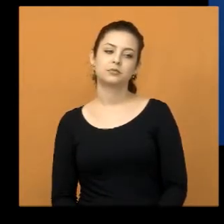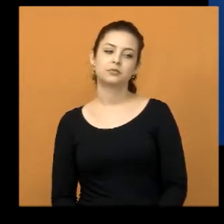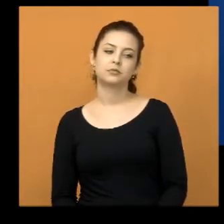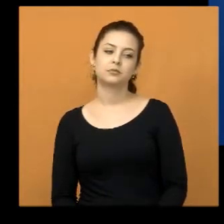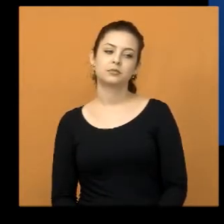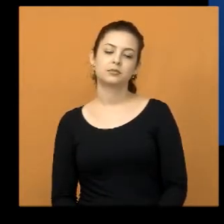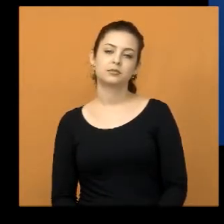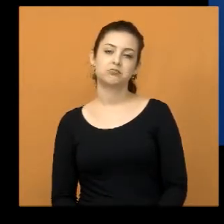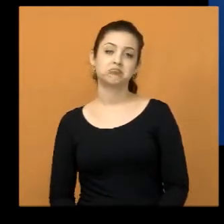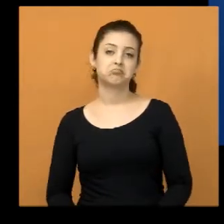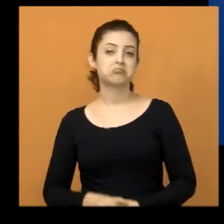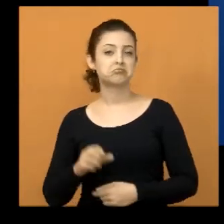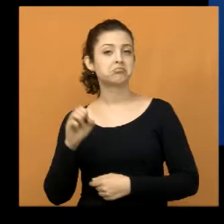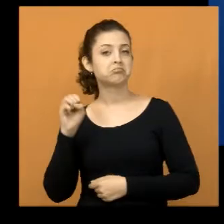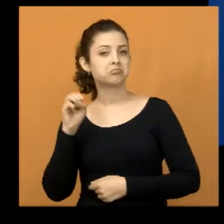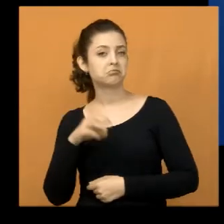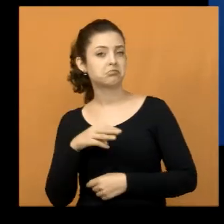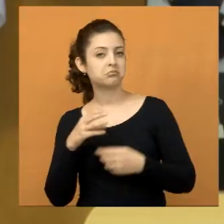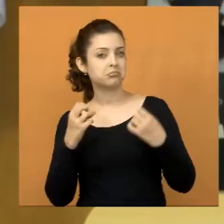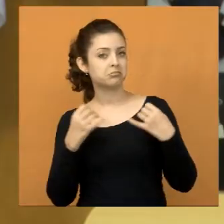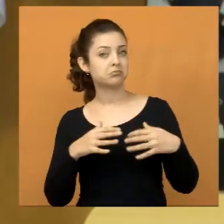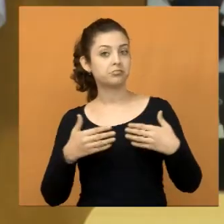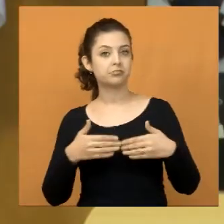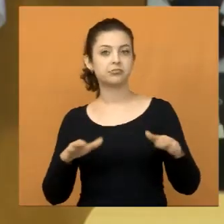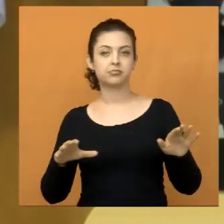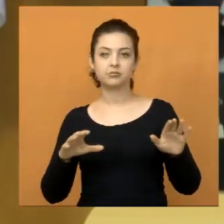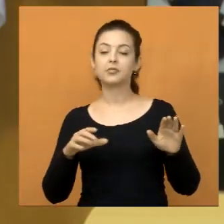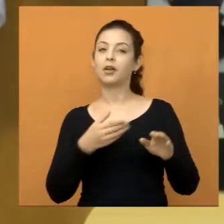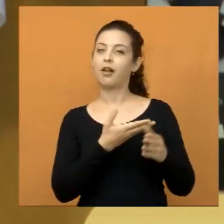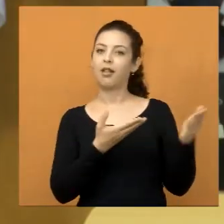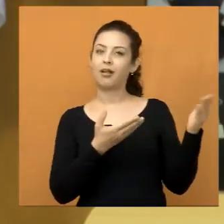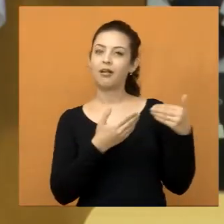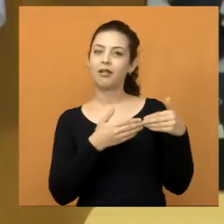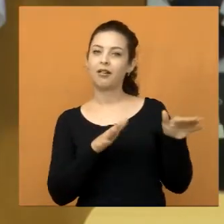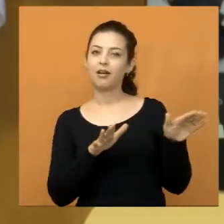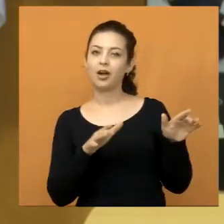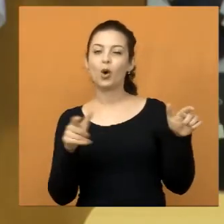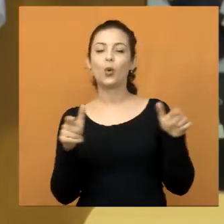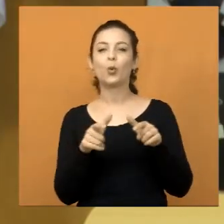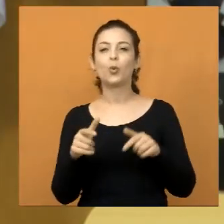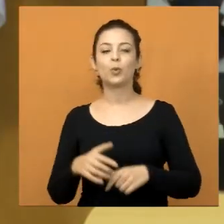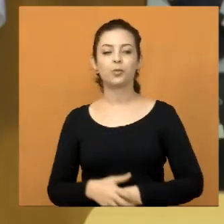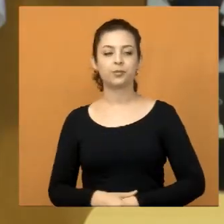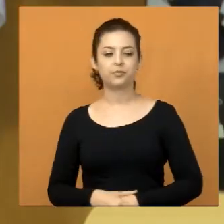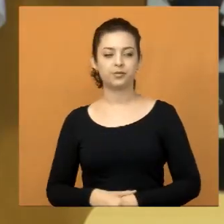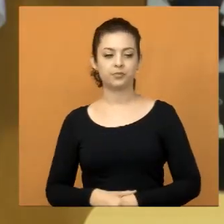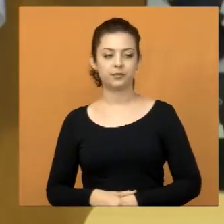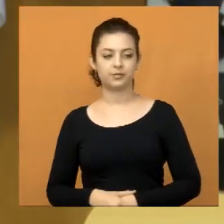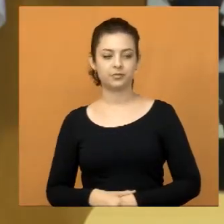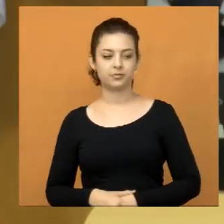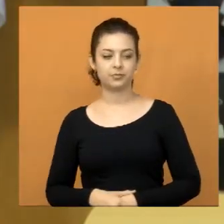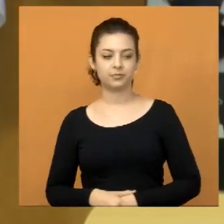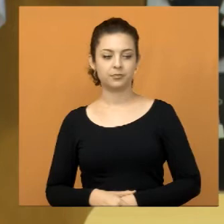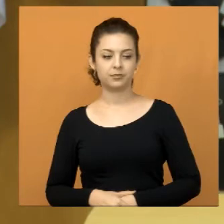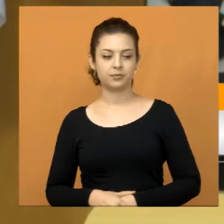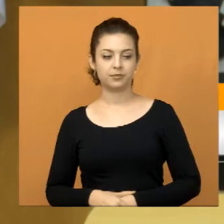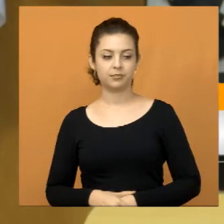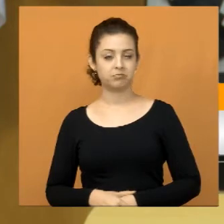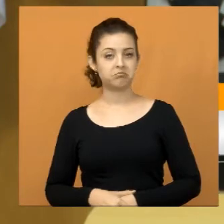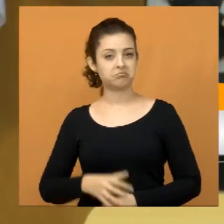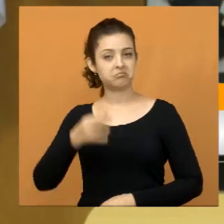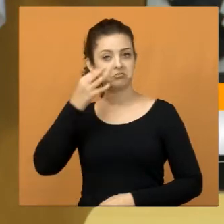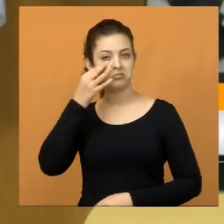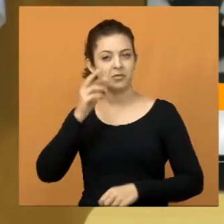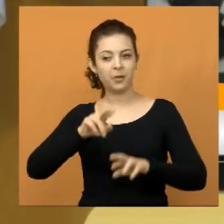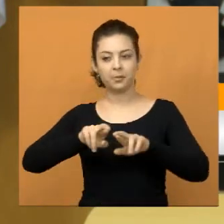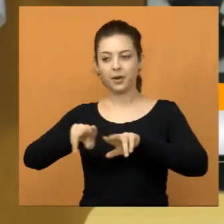Agora sim, quero falar um pouquinho da inauguração do CREAS, lá no Santa Cruz dos Lázaro, onde eu estive presente